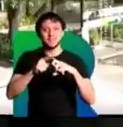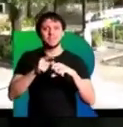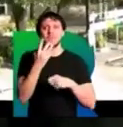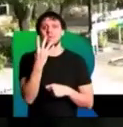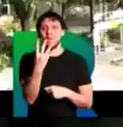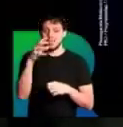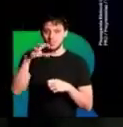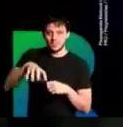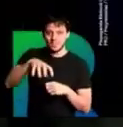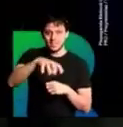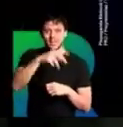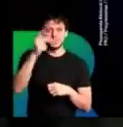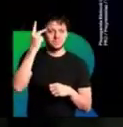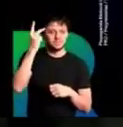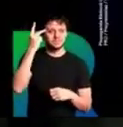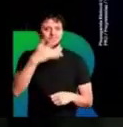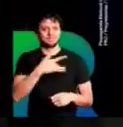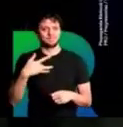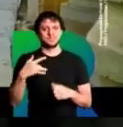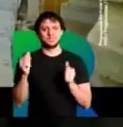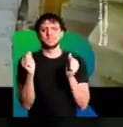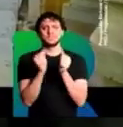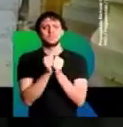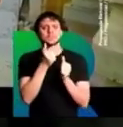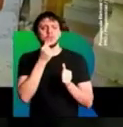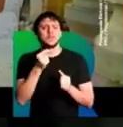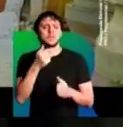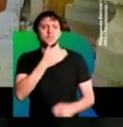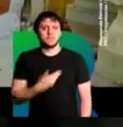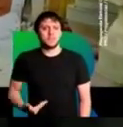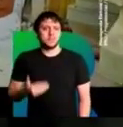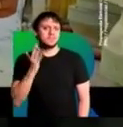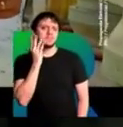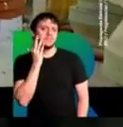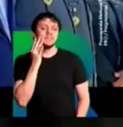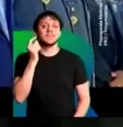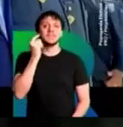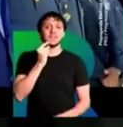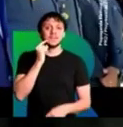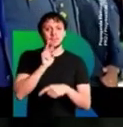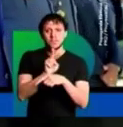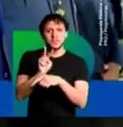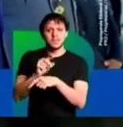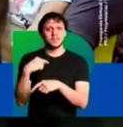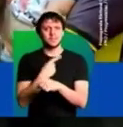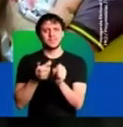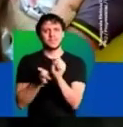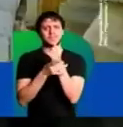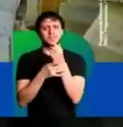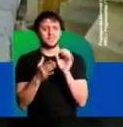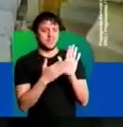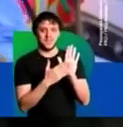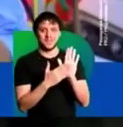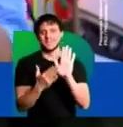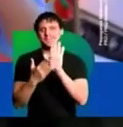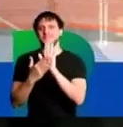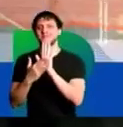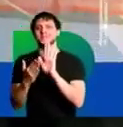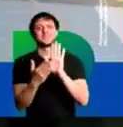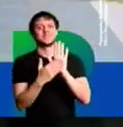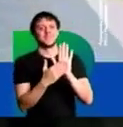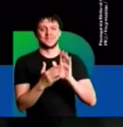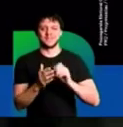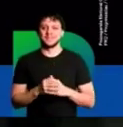Paulistão da Saúde. E junto com o governador Tarcísio, Ricardo vai cuidar da nossa segurança. Proposta, proposta,